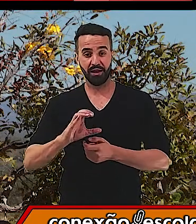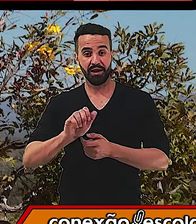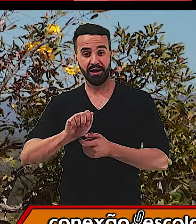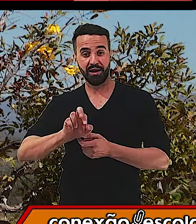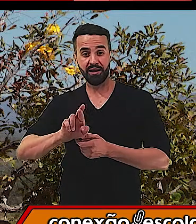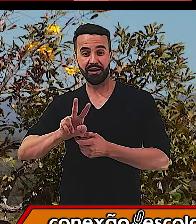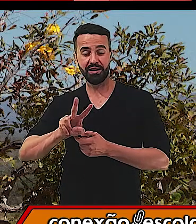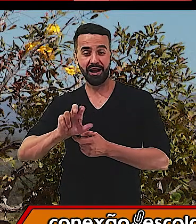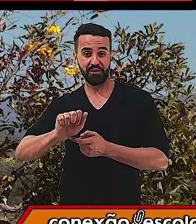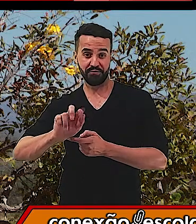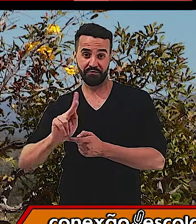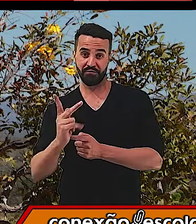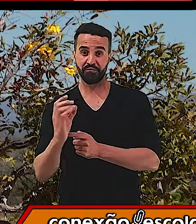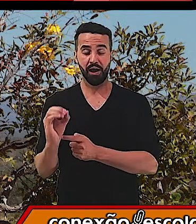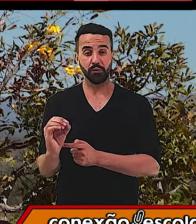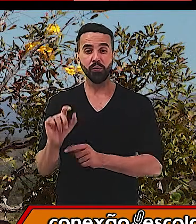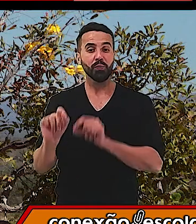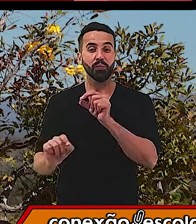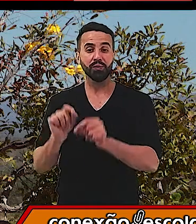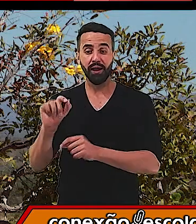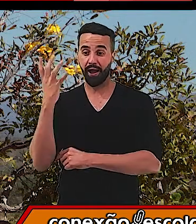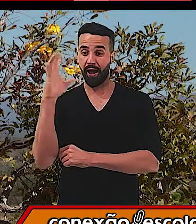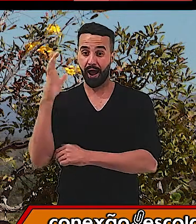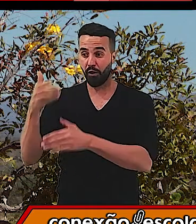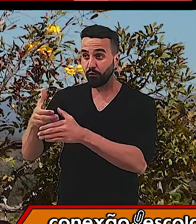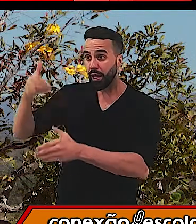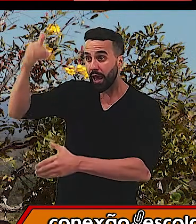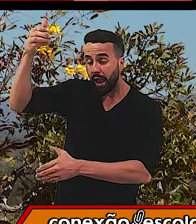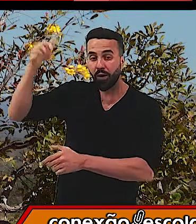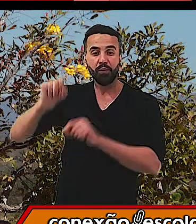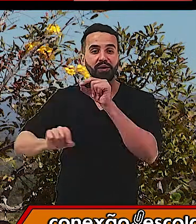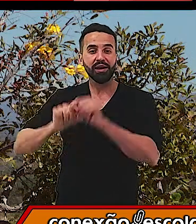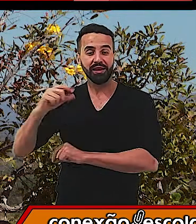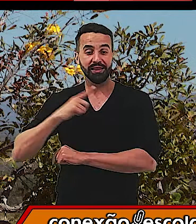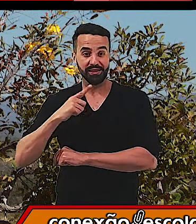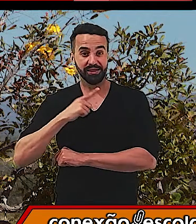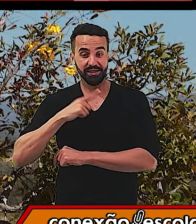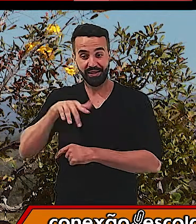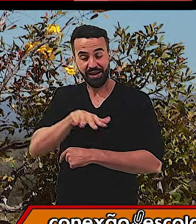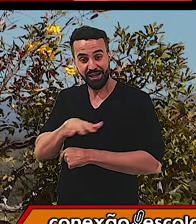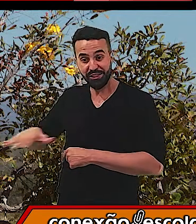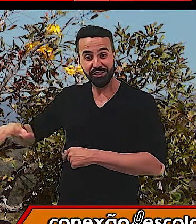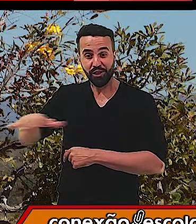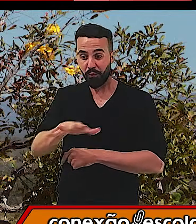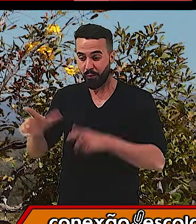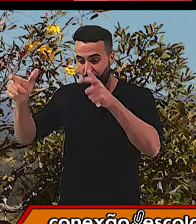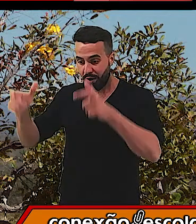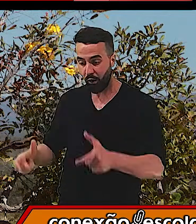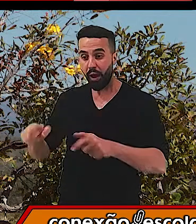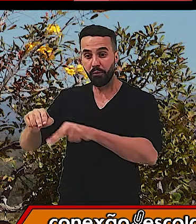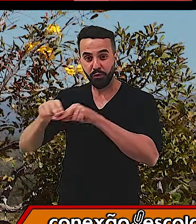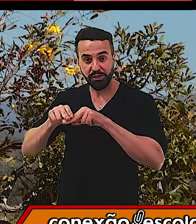Carvalho vem de uma árvore, né? Que é o carvalho que era muito, que tinha muito na região e que foram sendo